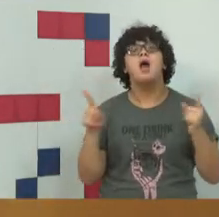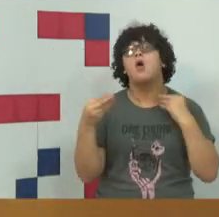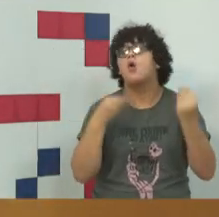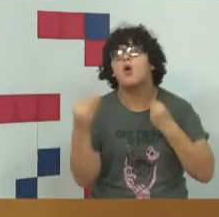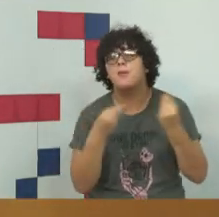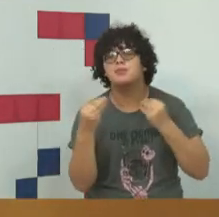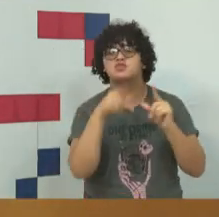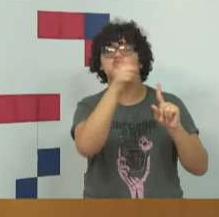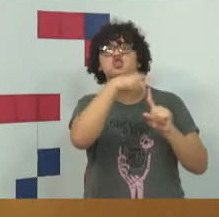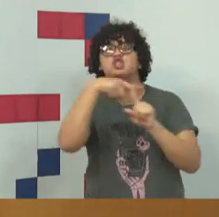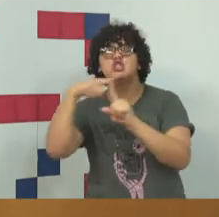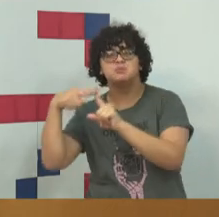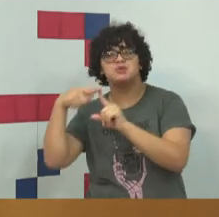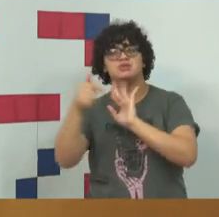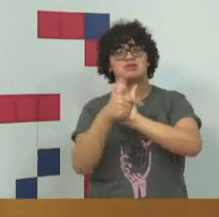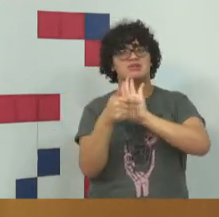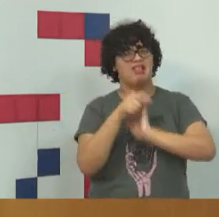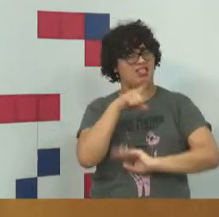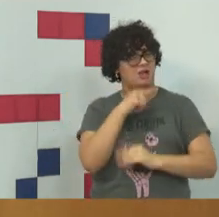tipos penais,